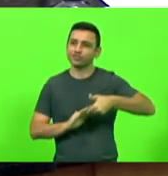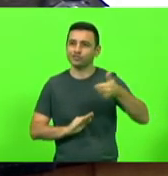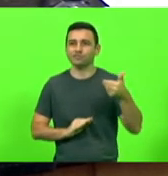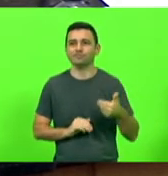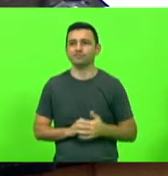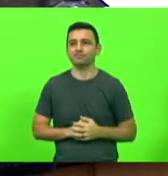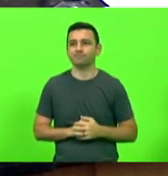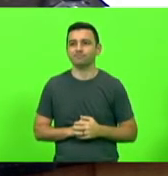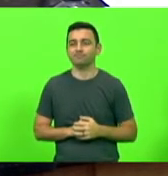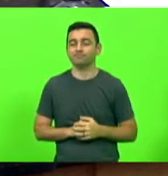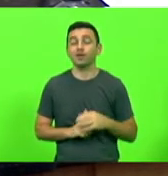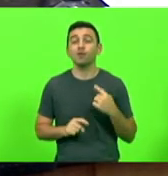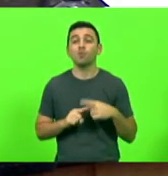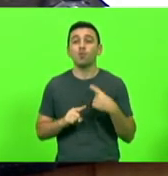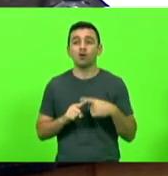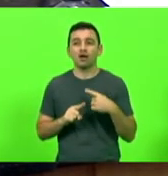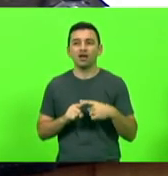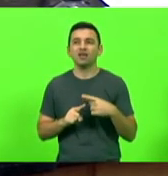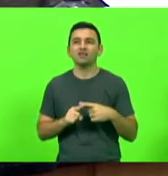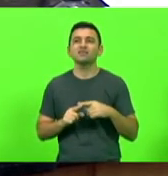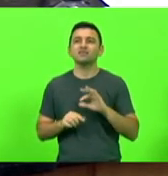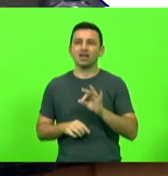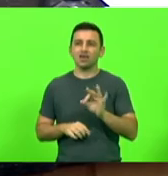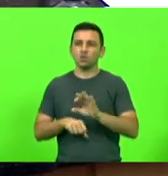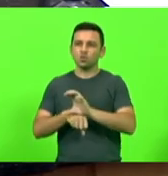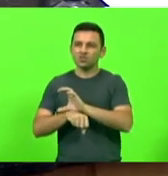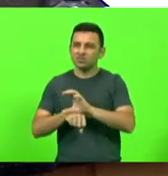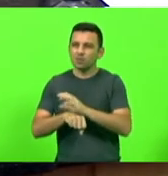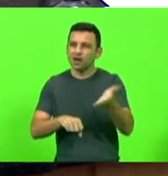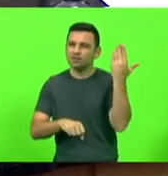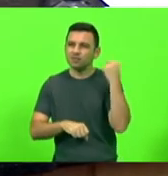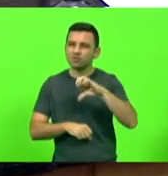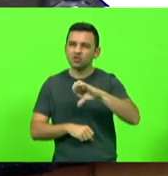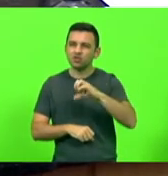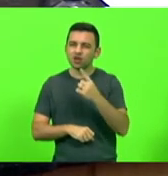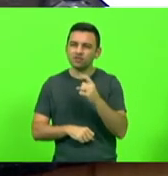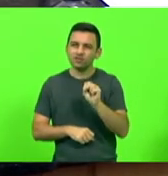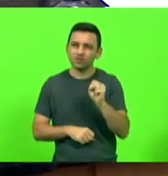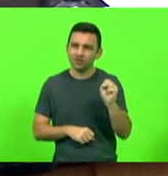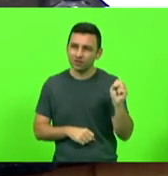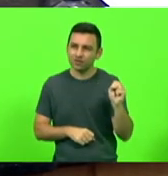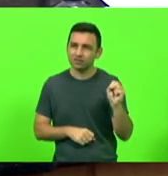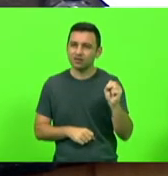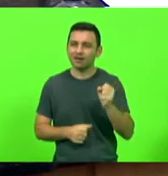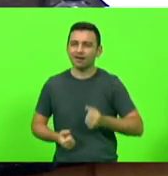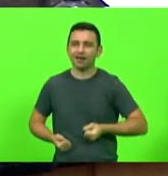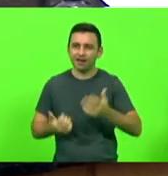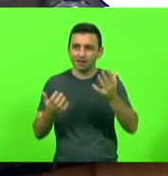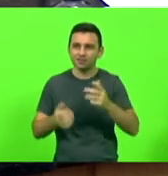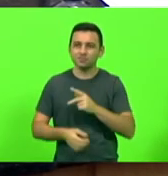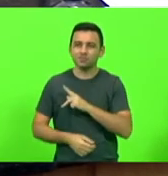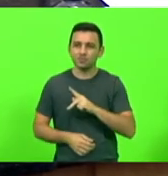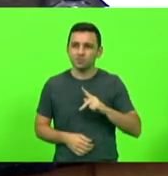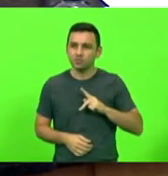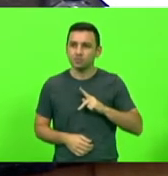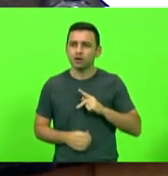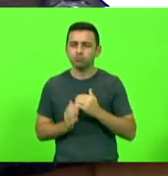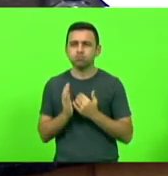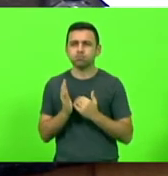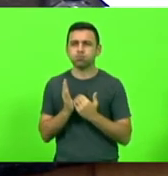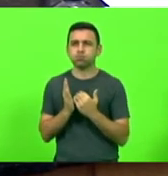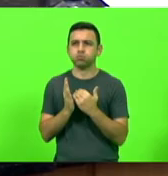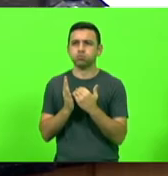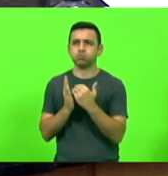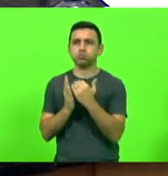sinceramente, desde a Constituição de 88, o gasto público brasileiro cresce 6%